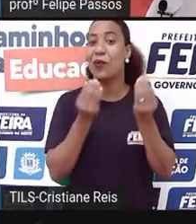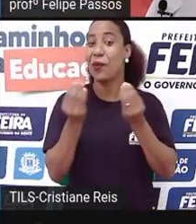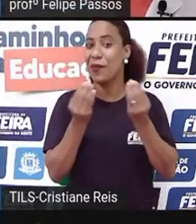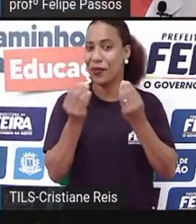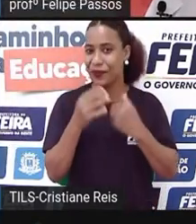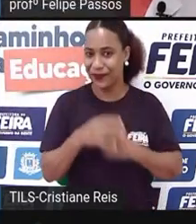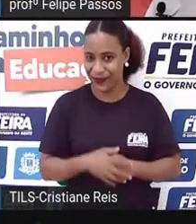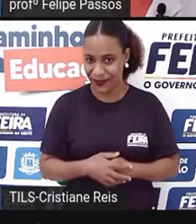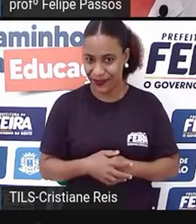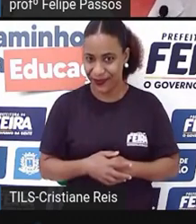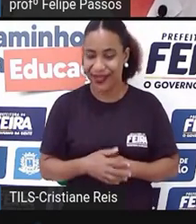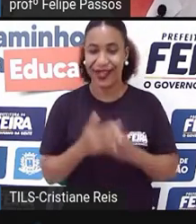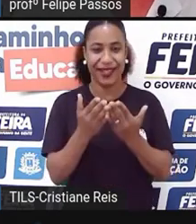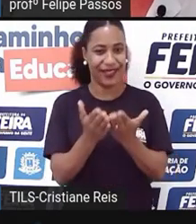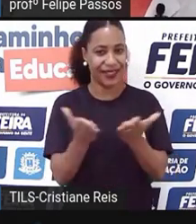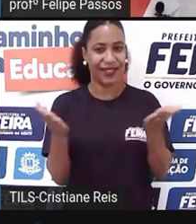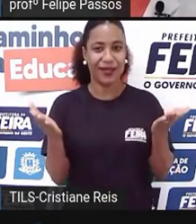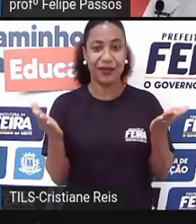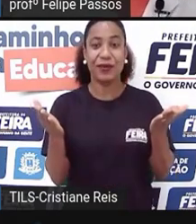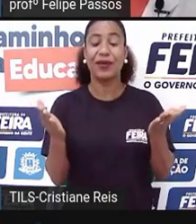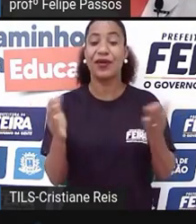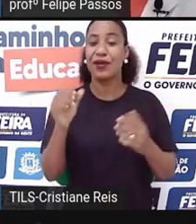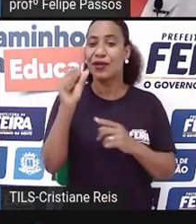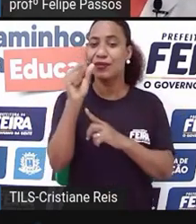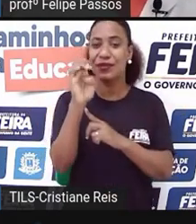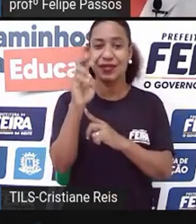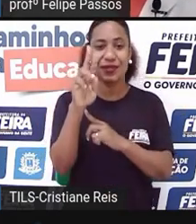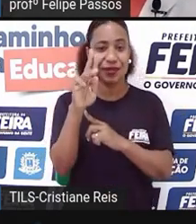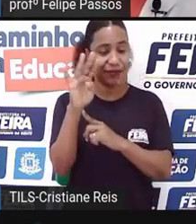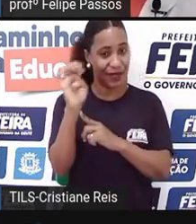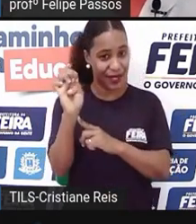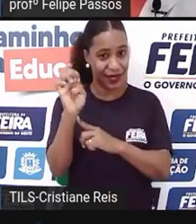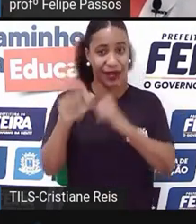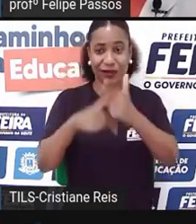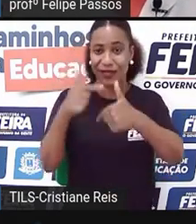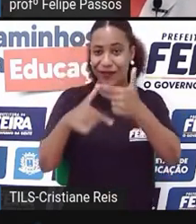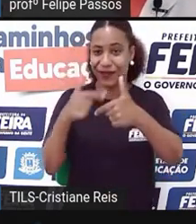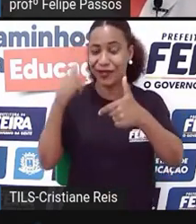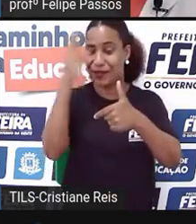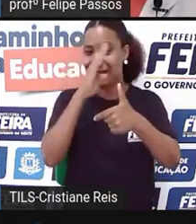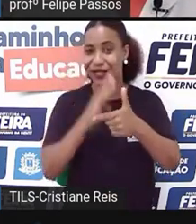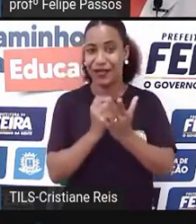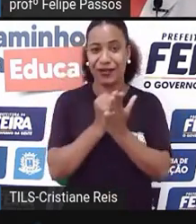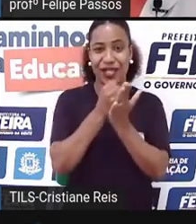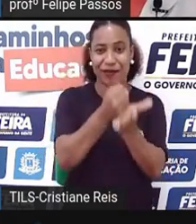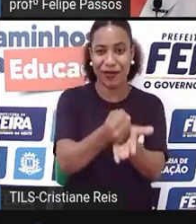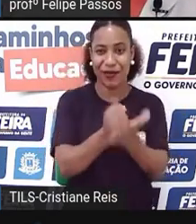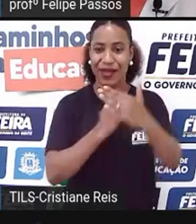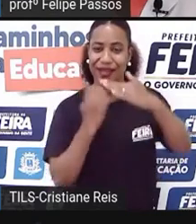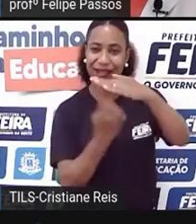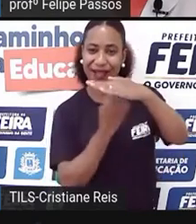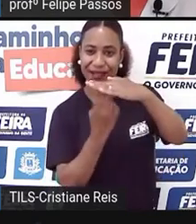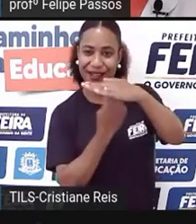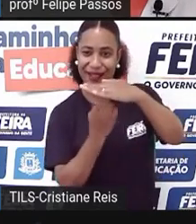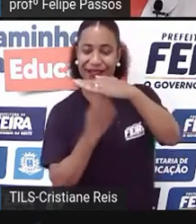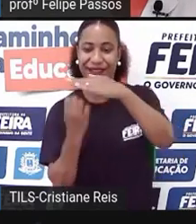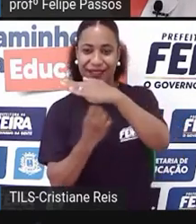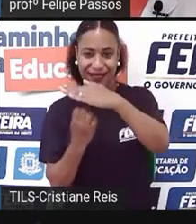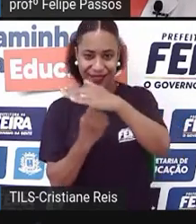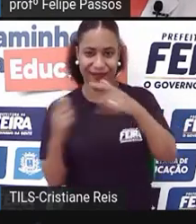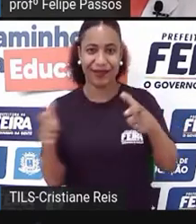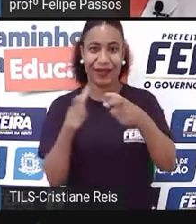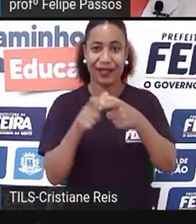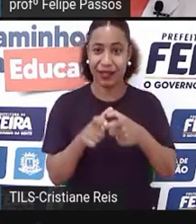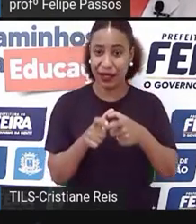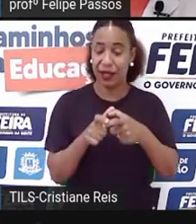serviço brasileiro de apoio às micro e pequenas empresas, é uma entidade privada sem fins lucrativos que